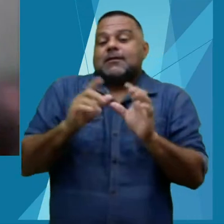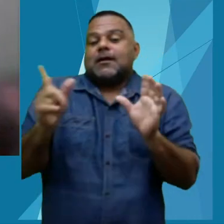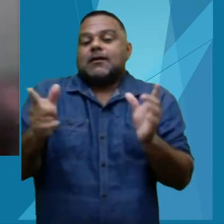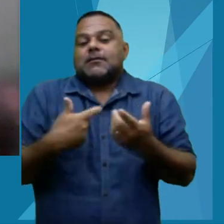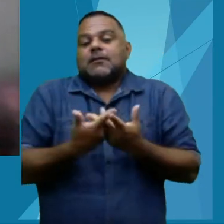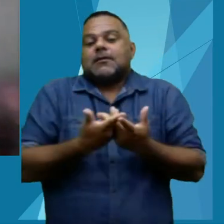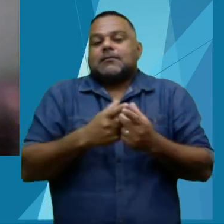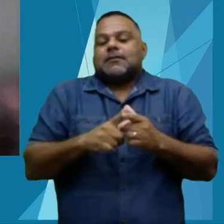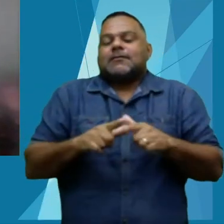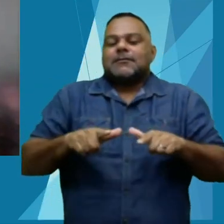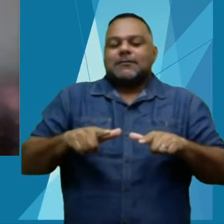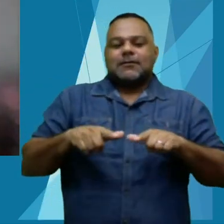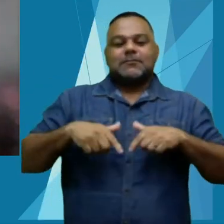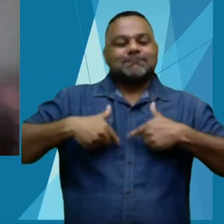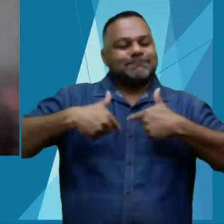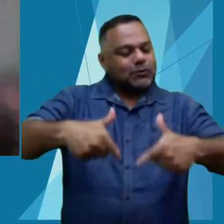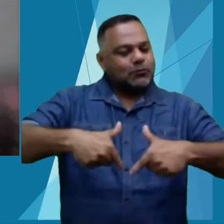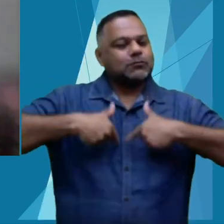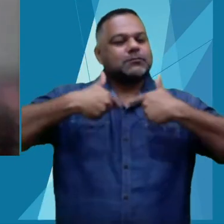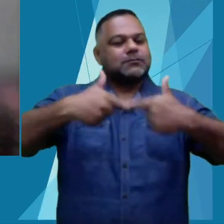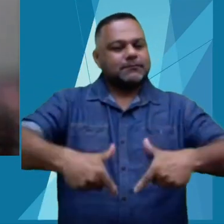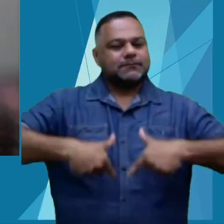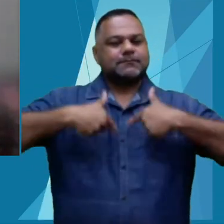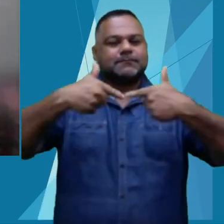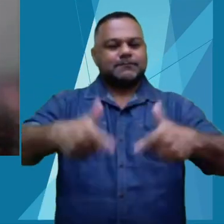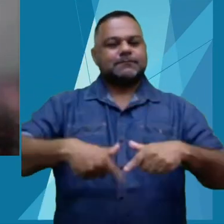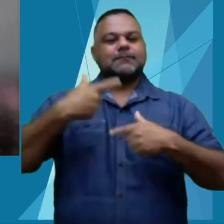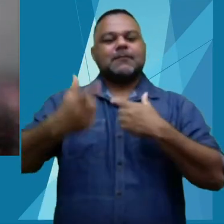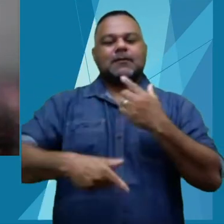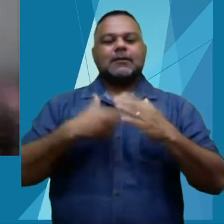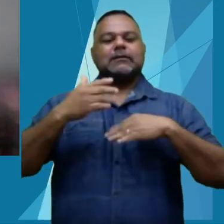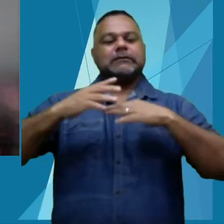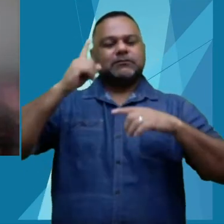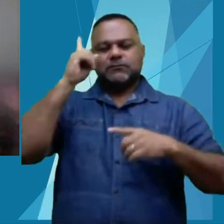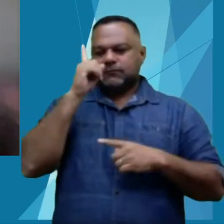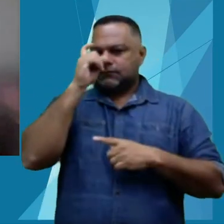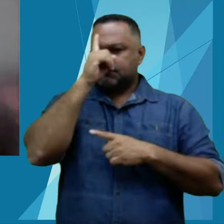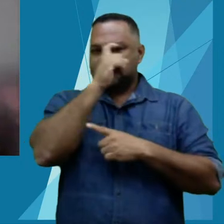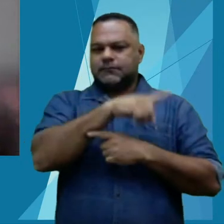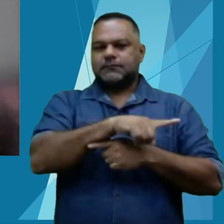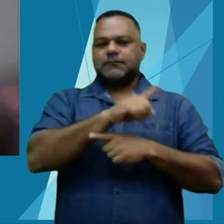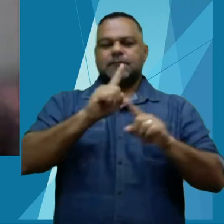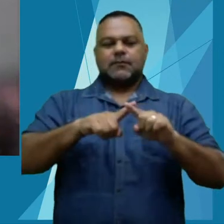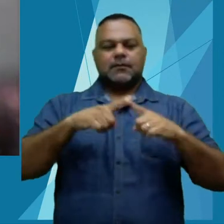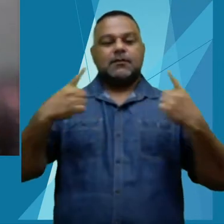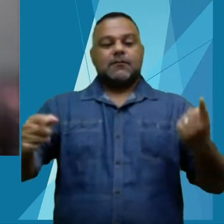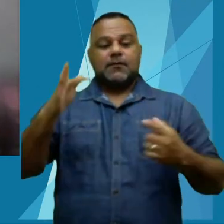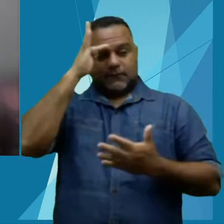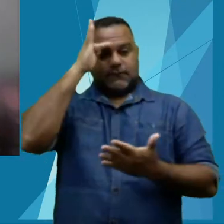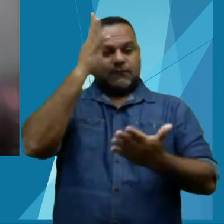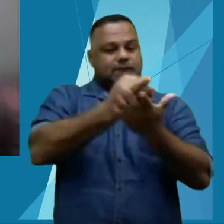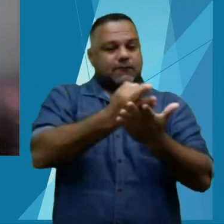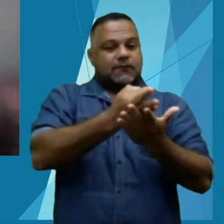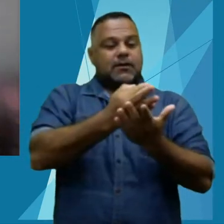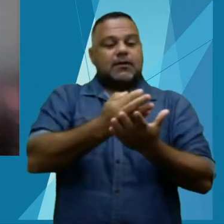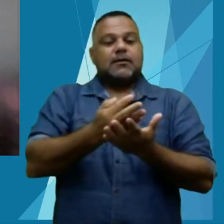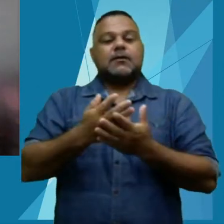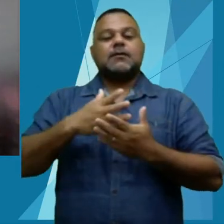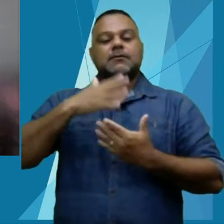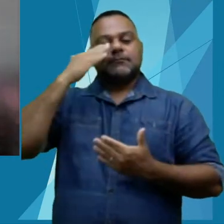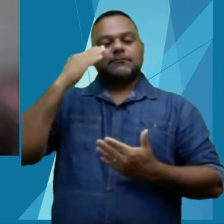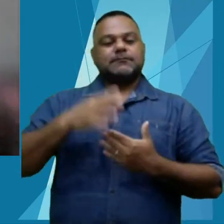e desafios, cercados por inúmeros obstáculos, mas cheios de fé e vontade,